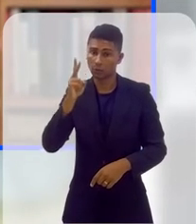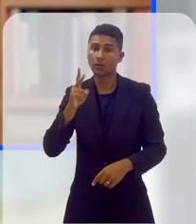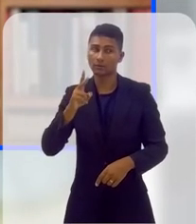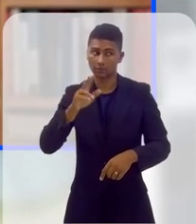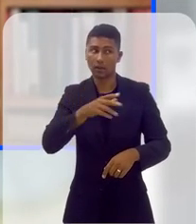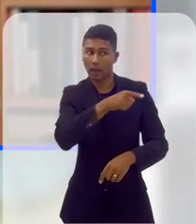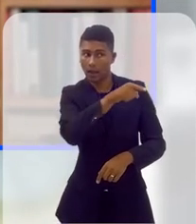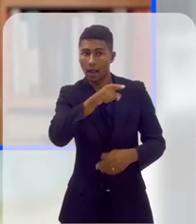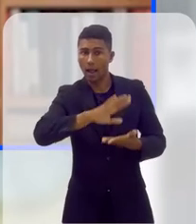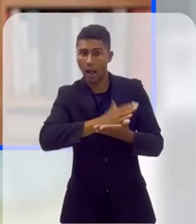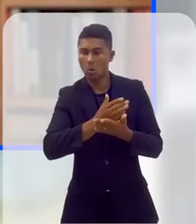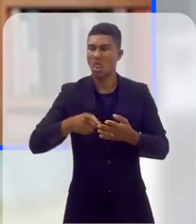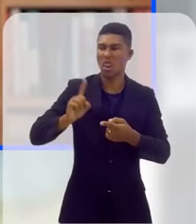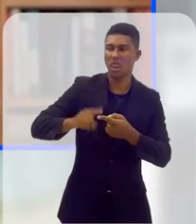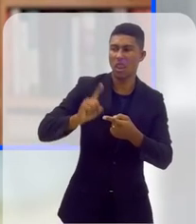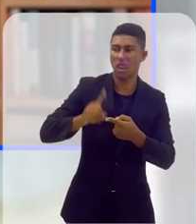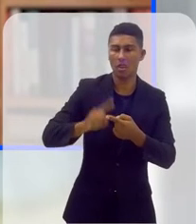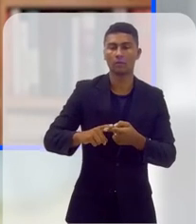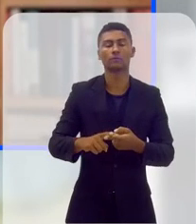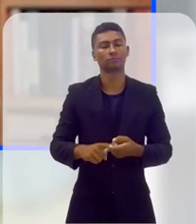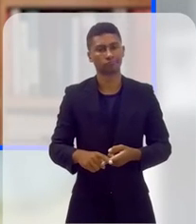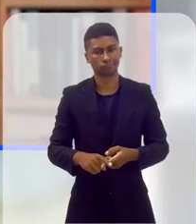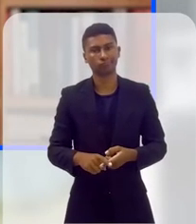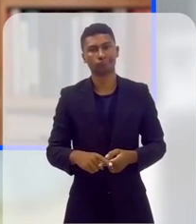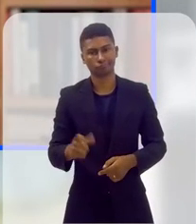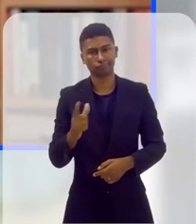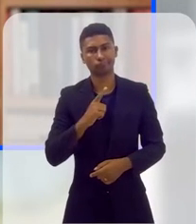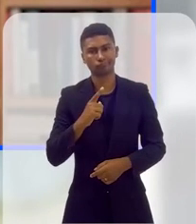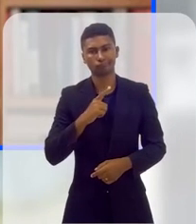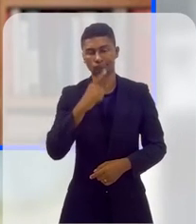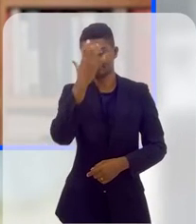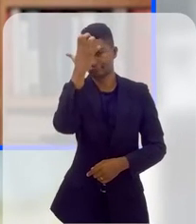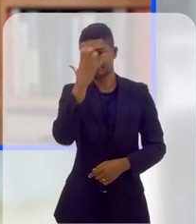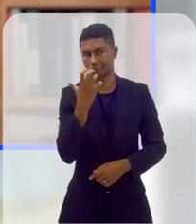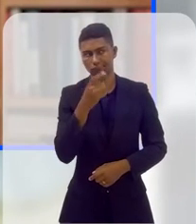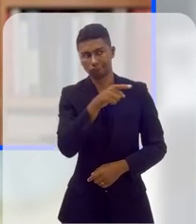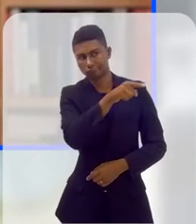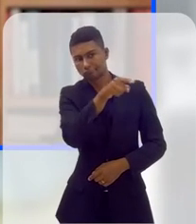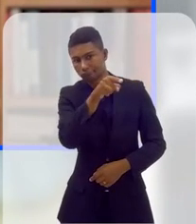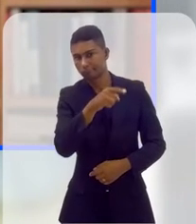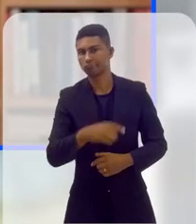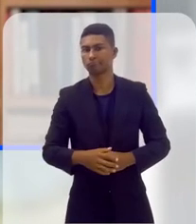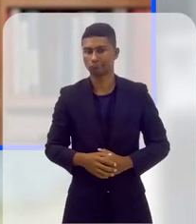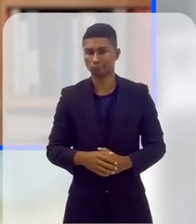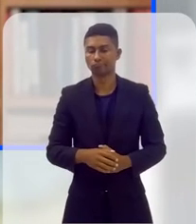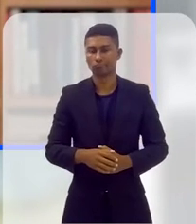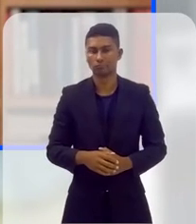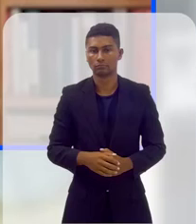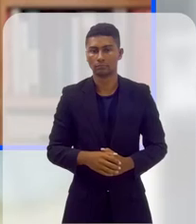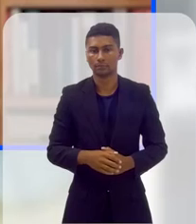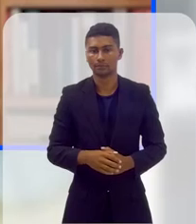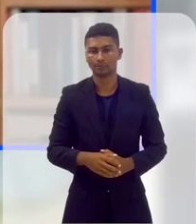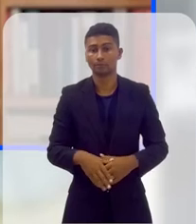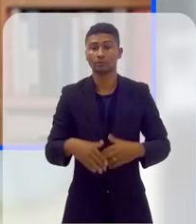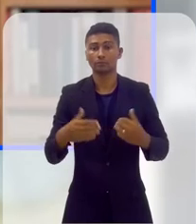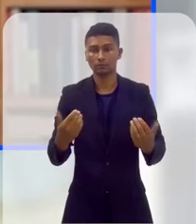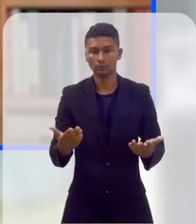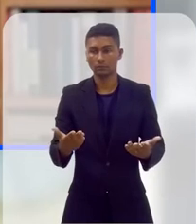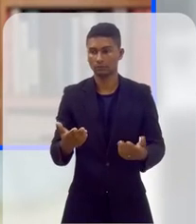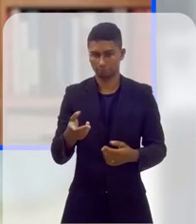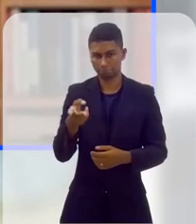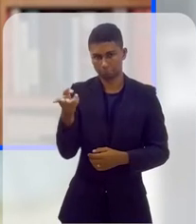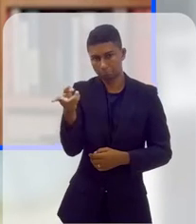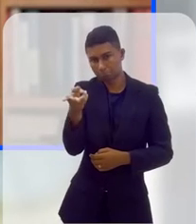que os dois convidados falassem sobre isso, como que essa violência da qual a população